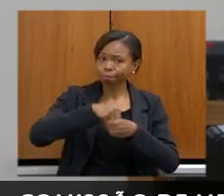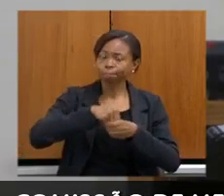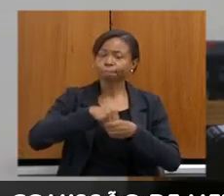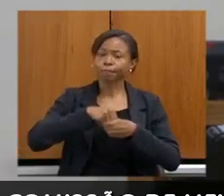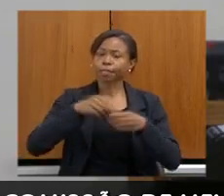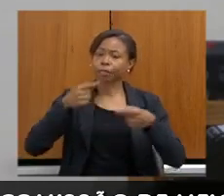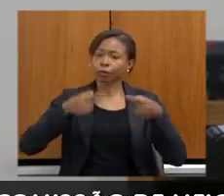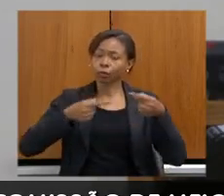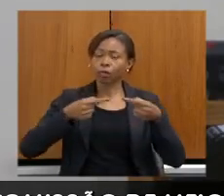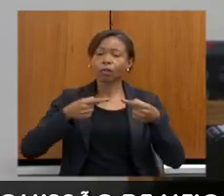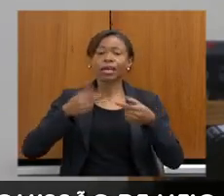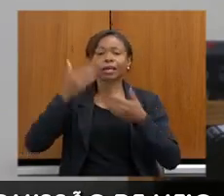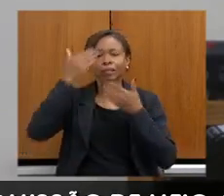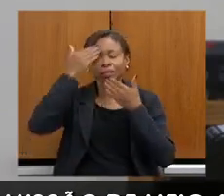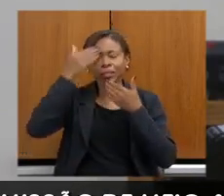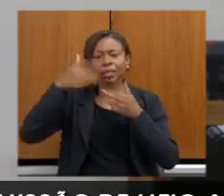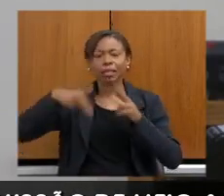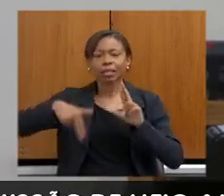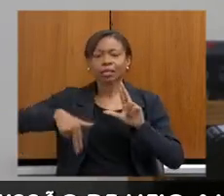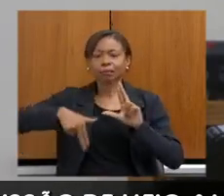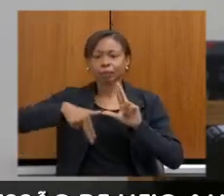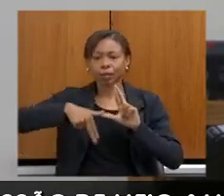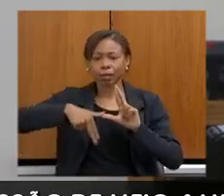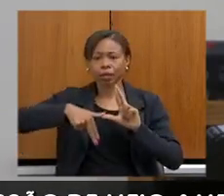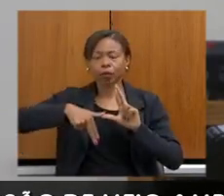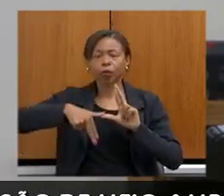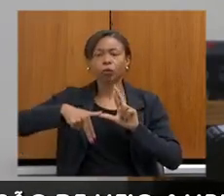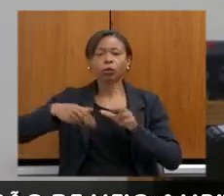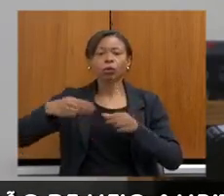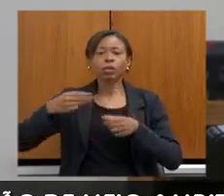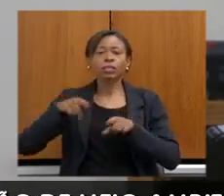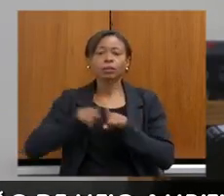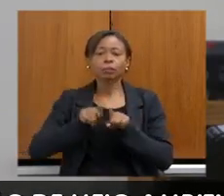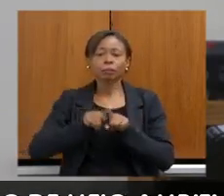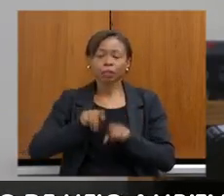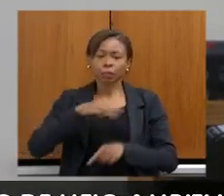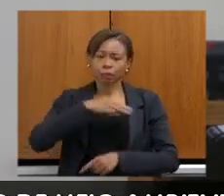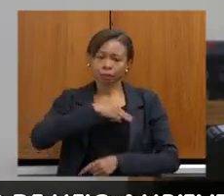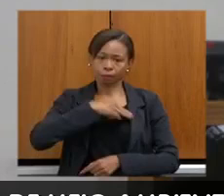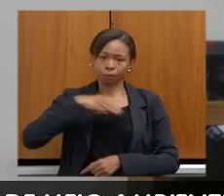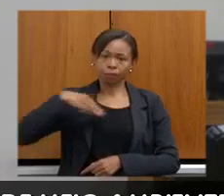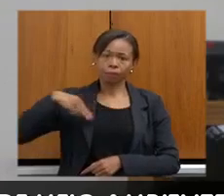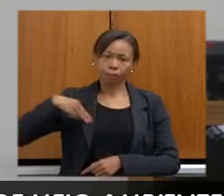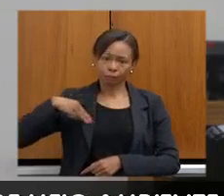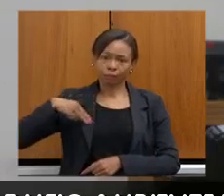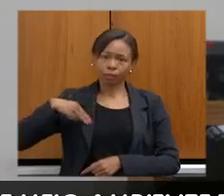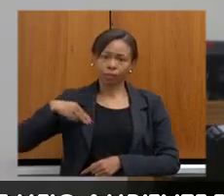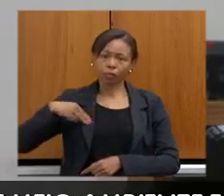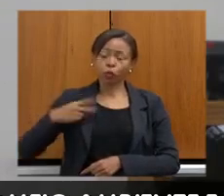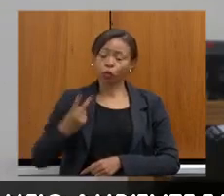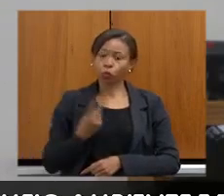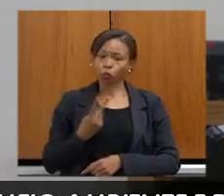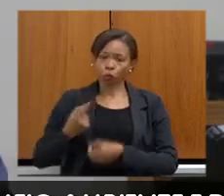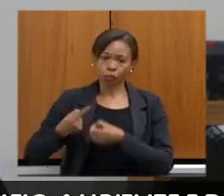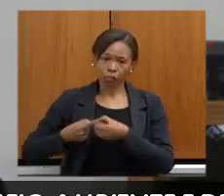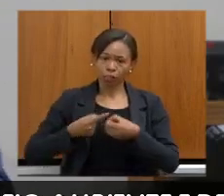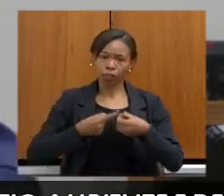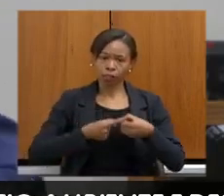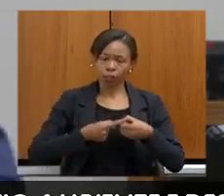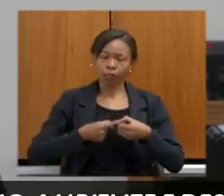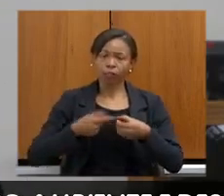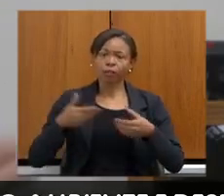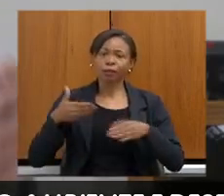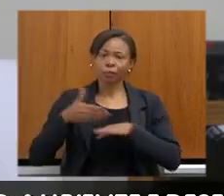município de Ribeirão das Neves e também do município de Mariana nessa importante audiência pública.